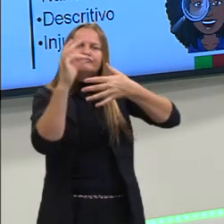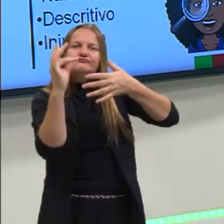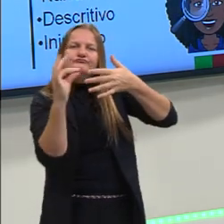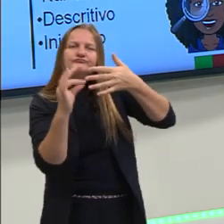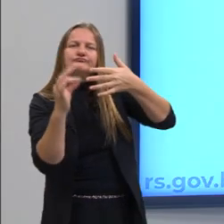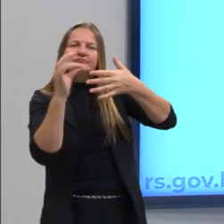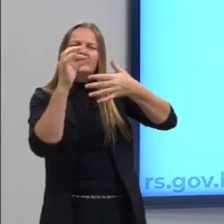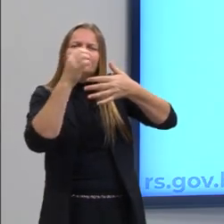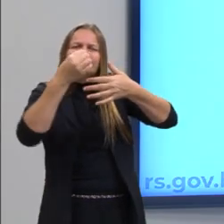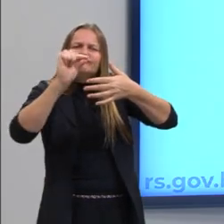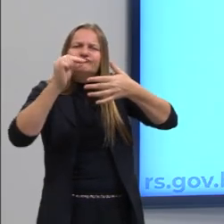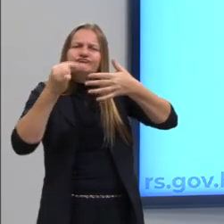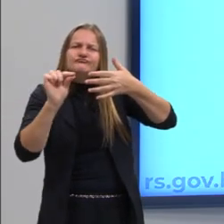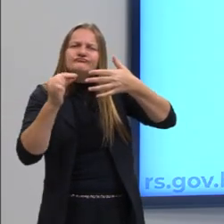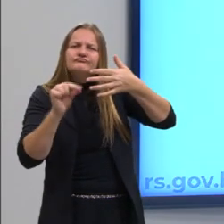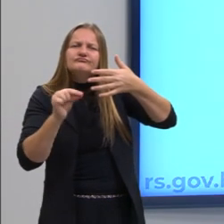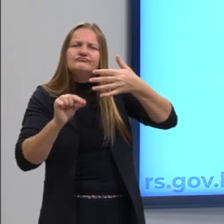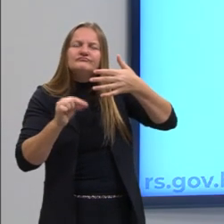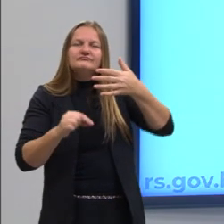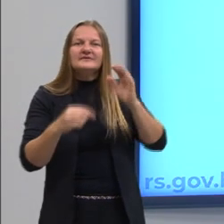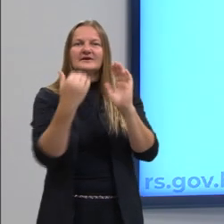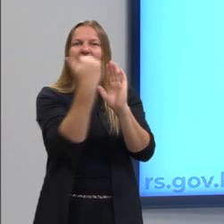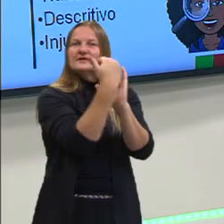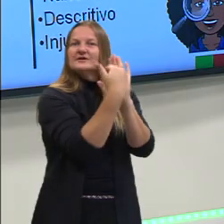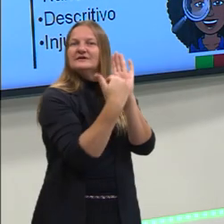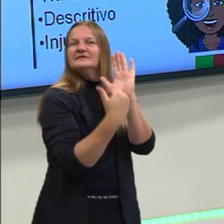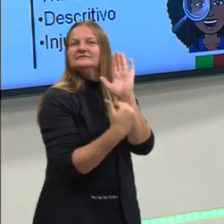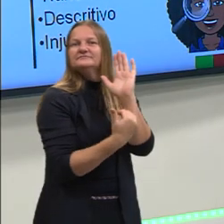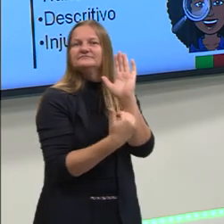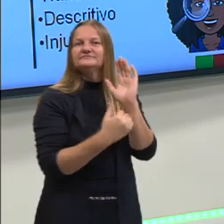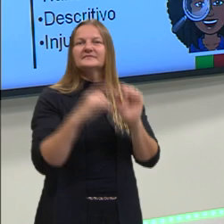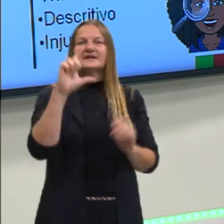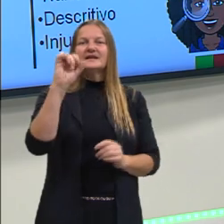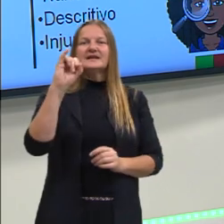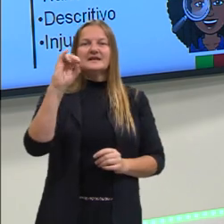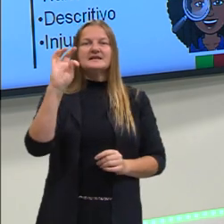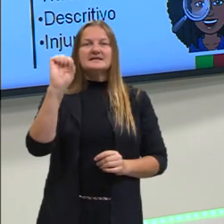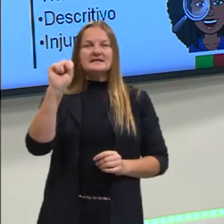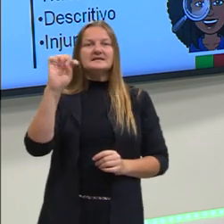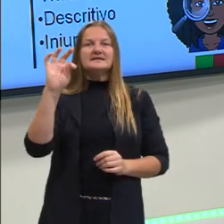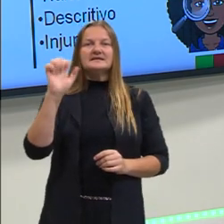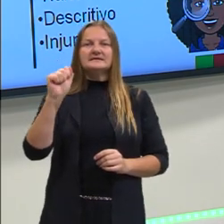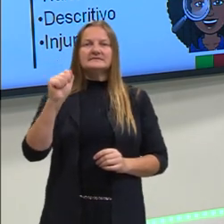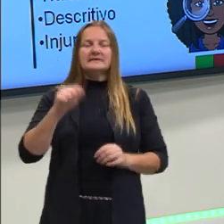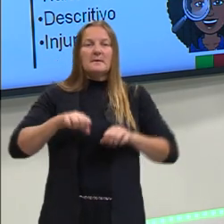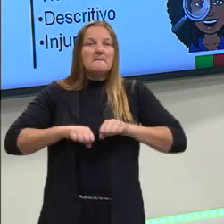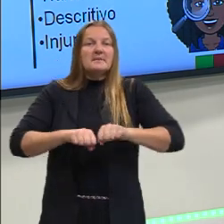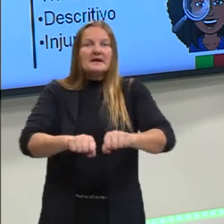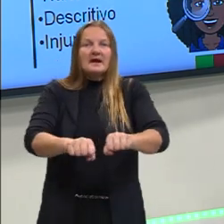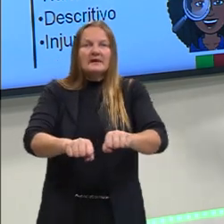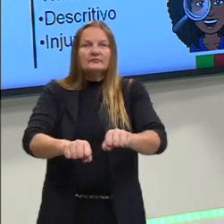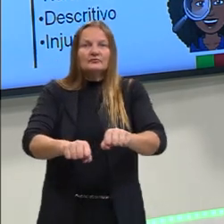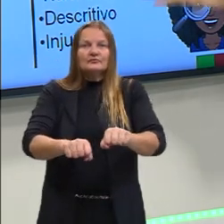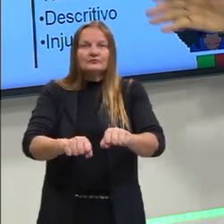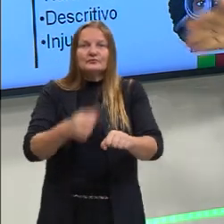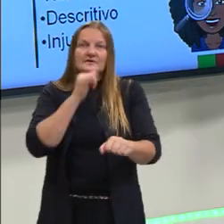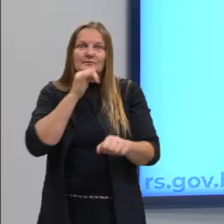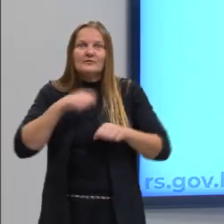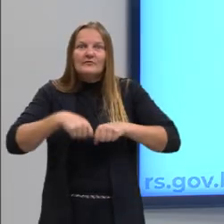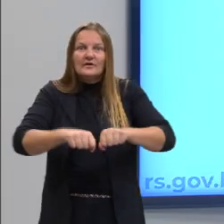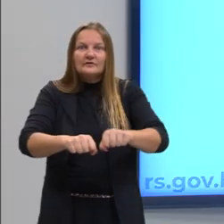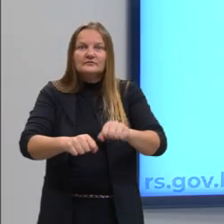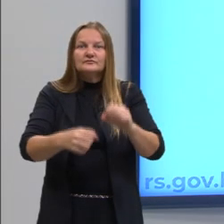Pode descrever uma lista, por exemplo, uma lista de mercado. Você vai utilizar o